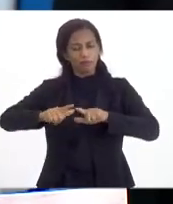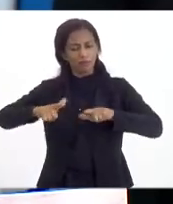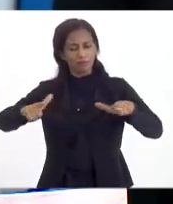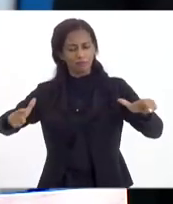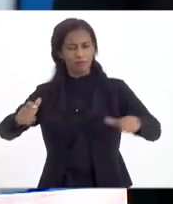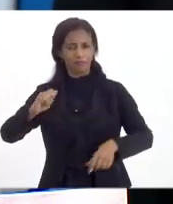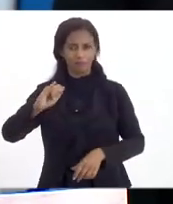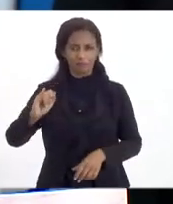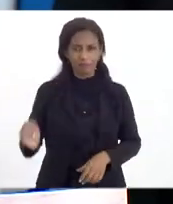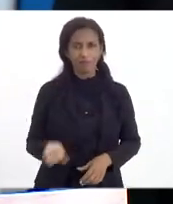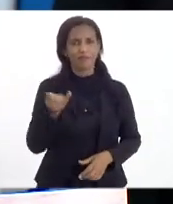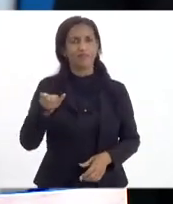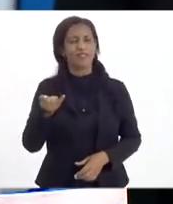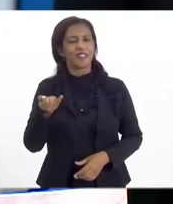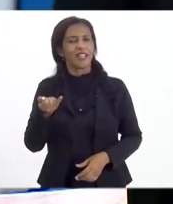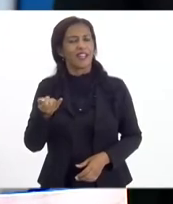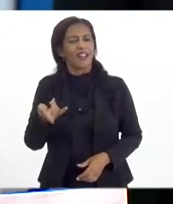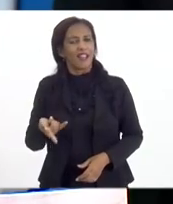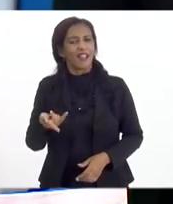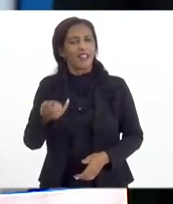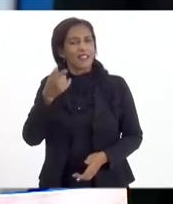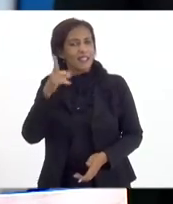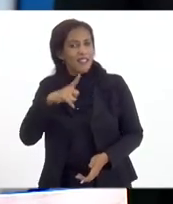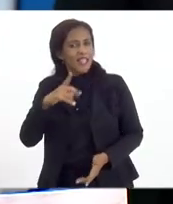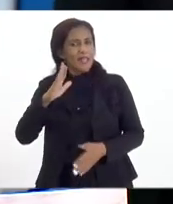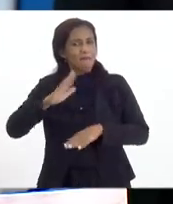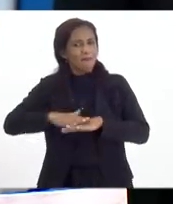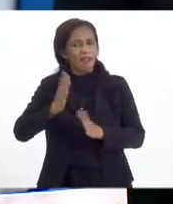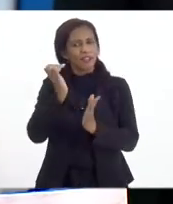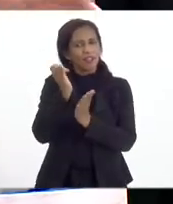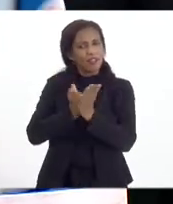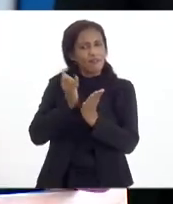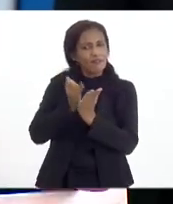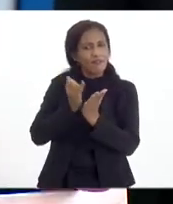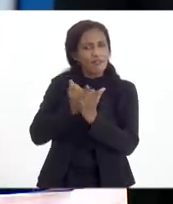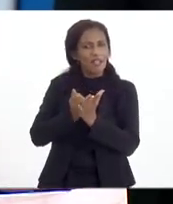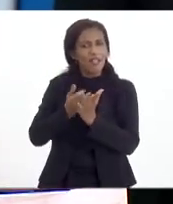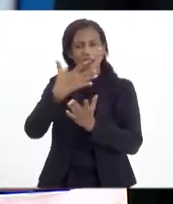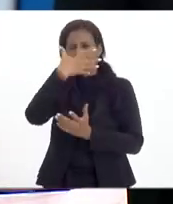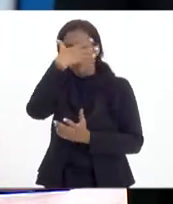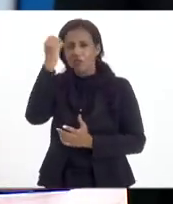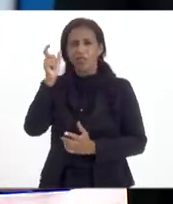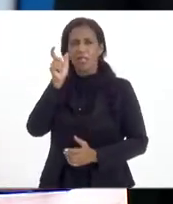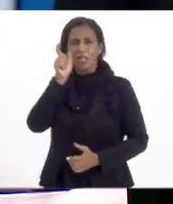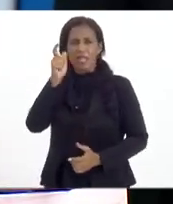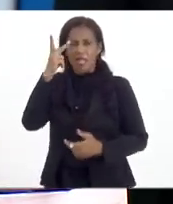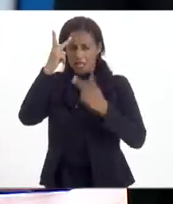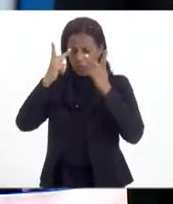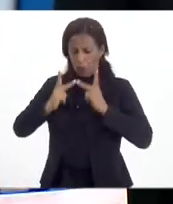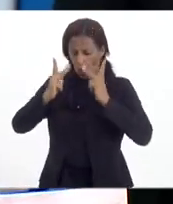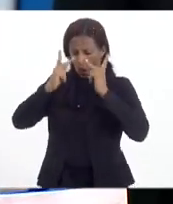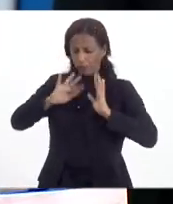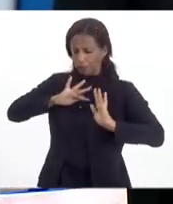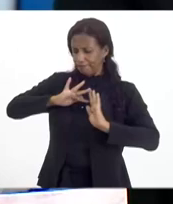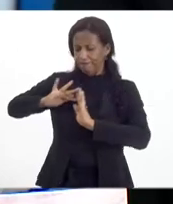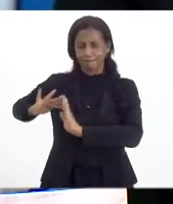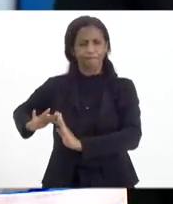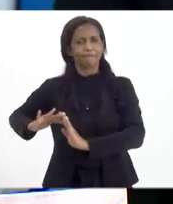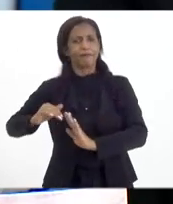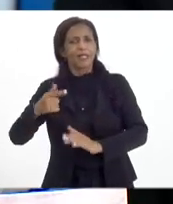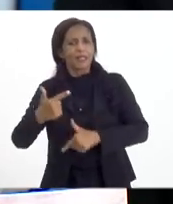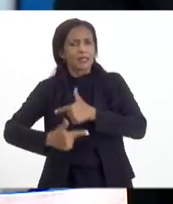mais receita, estamos com mais receitas públicas, vamos organizar, esquecer os endereços pessoais de cada um e